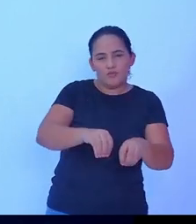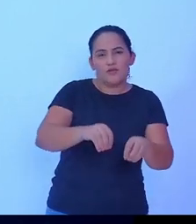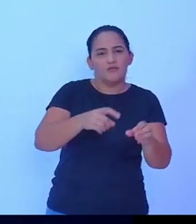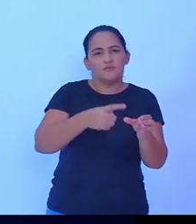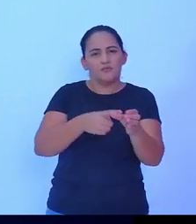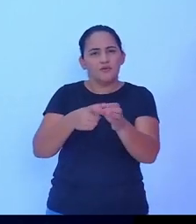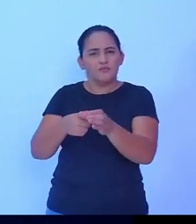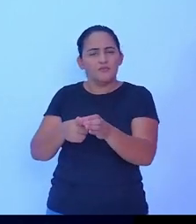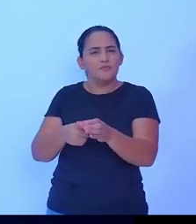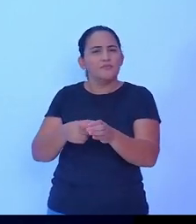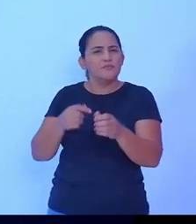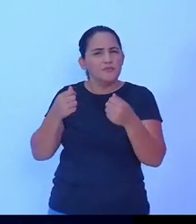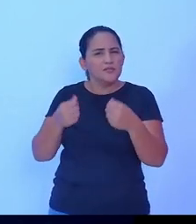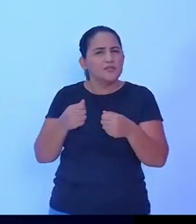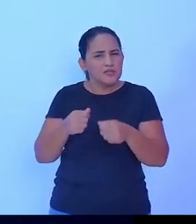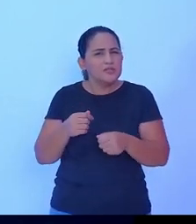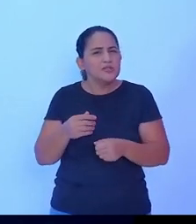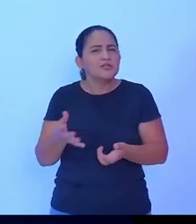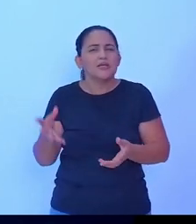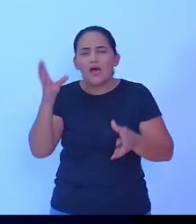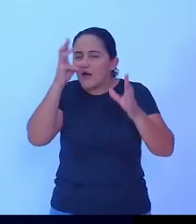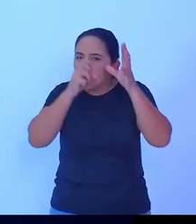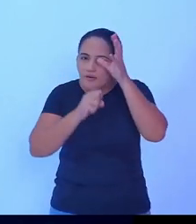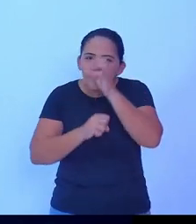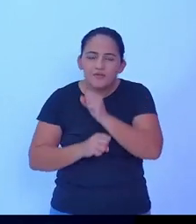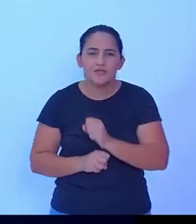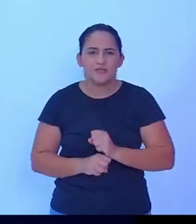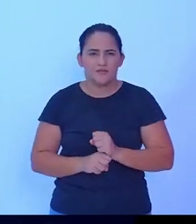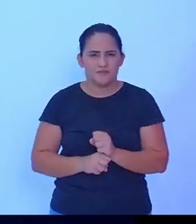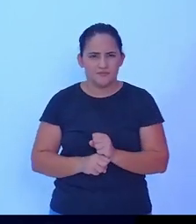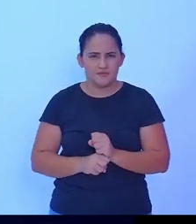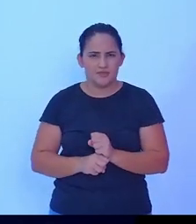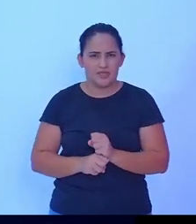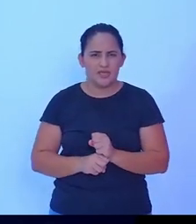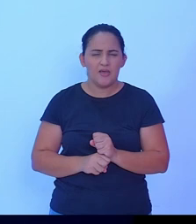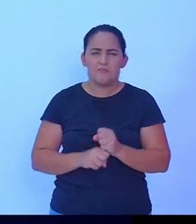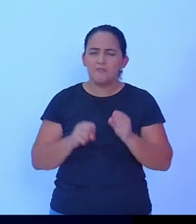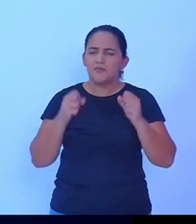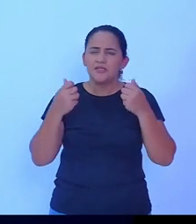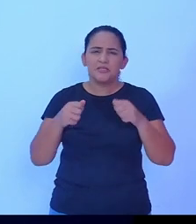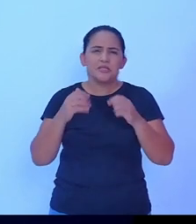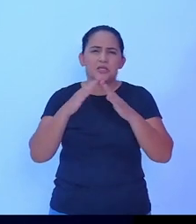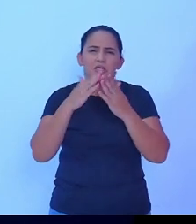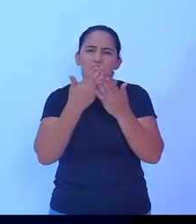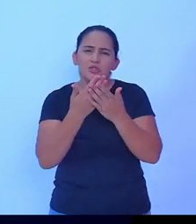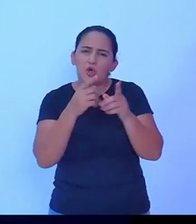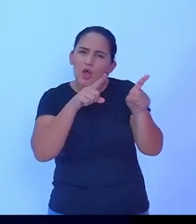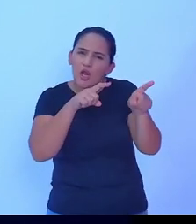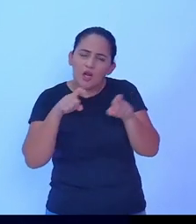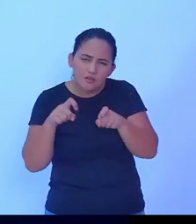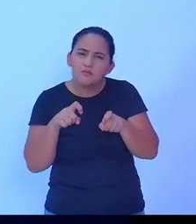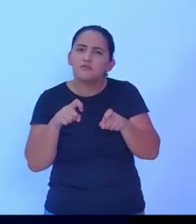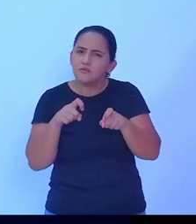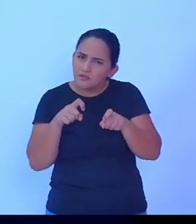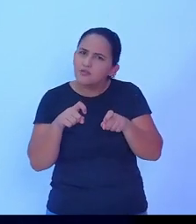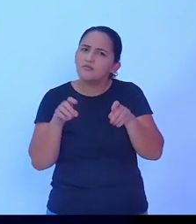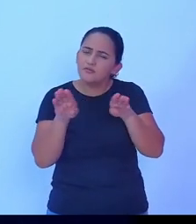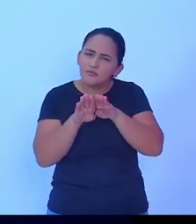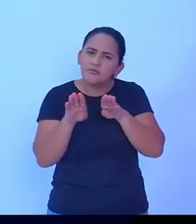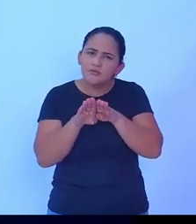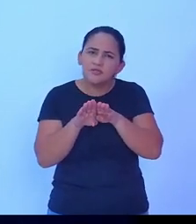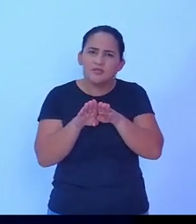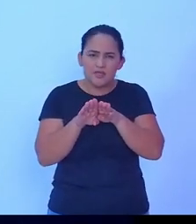precisamos de escola agrícola, nós temos ali uma escola, faculdade, onde pode estar formando de 50,